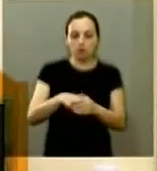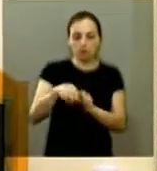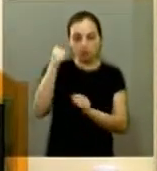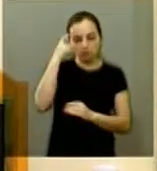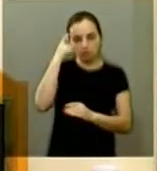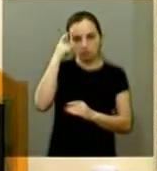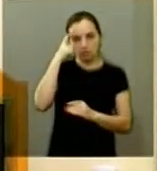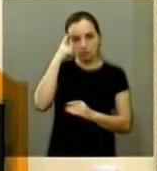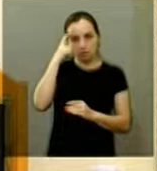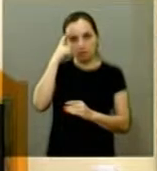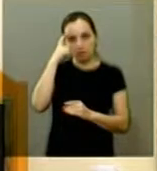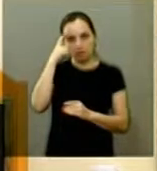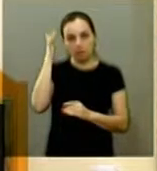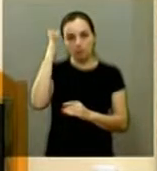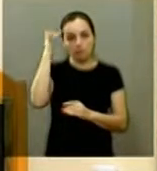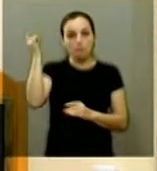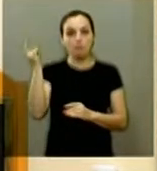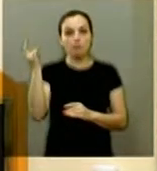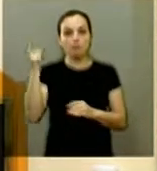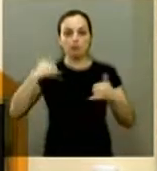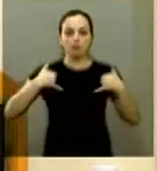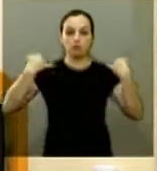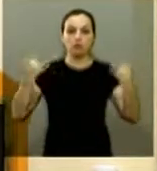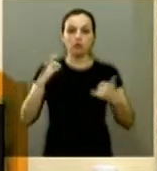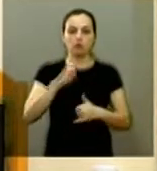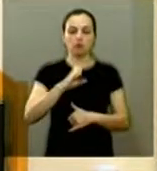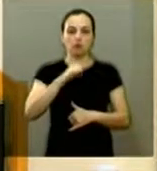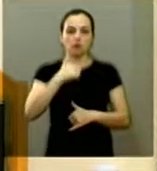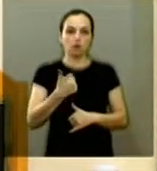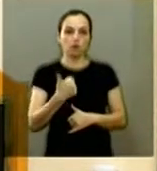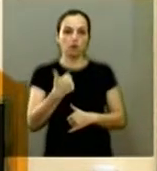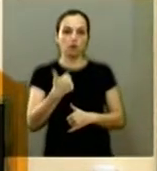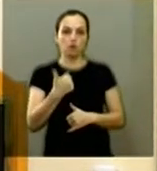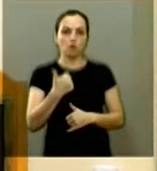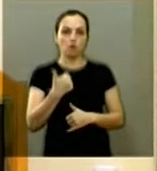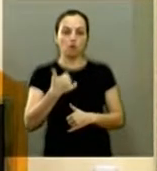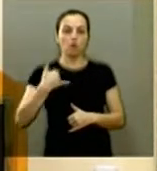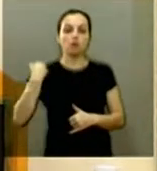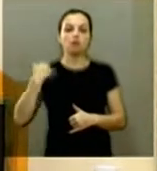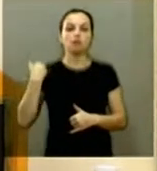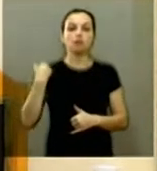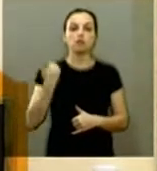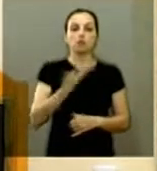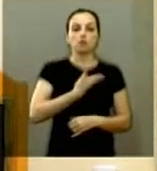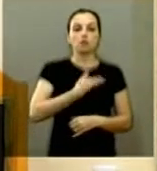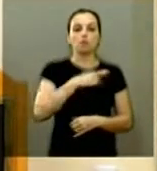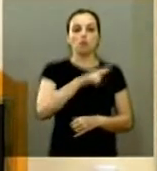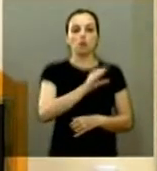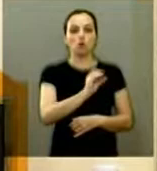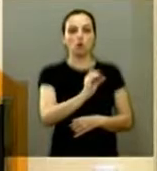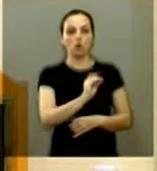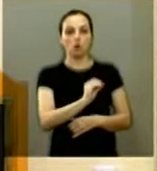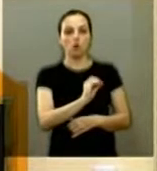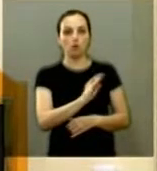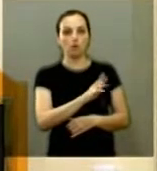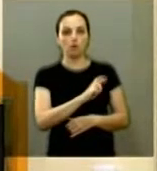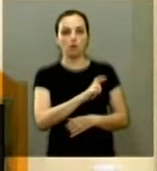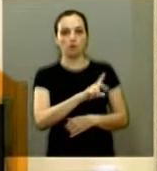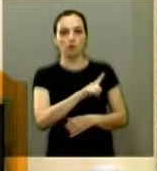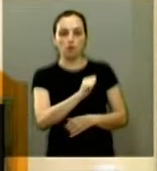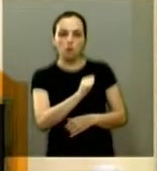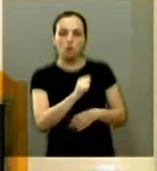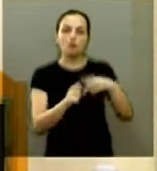amanhã aniversário de 51 anos do nosso colega Rupert Valfrais já adiantadamente dá os parabéns